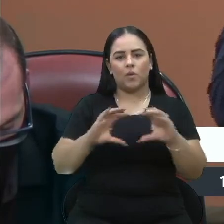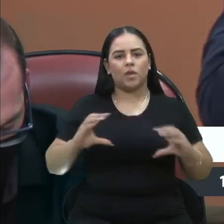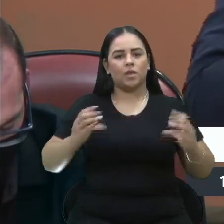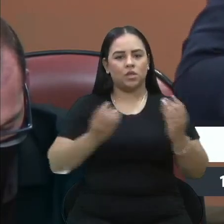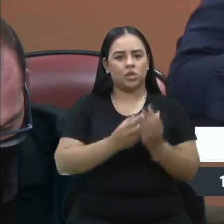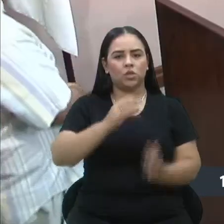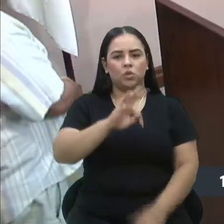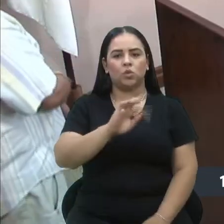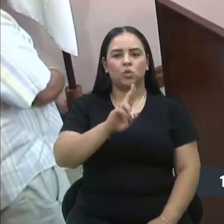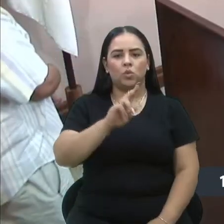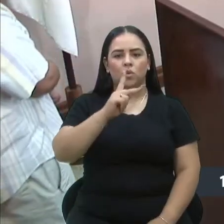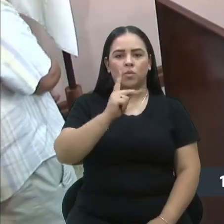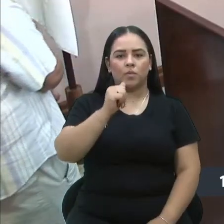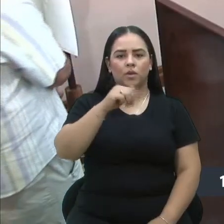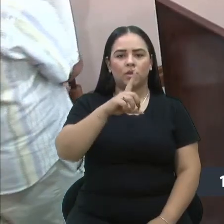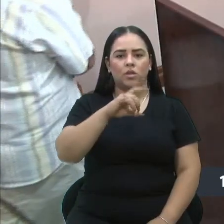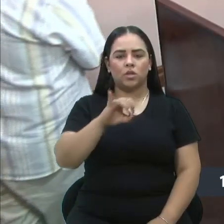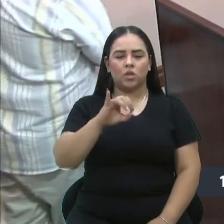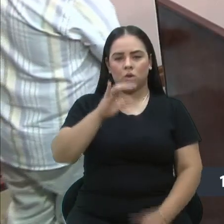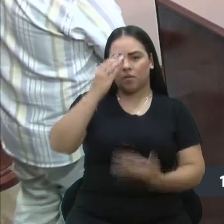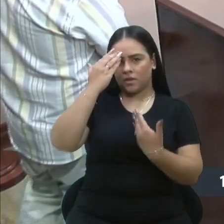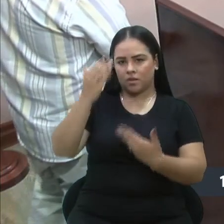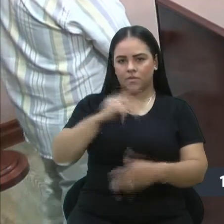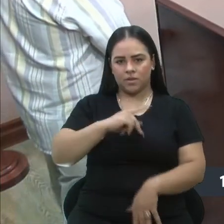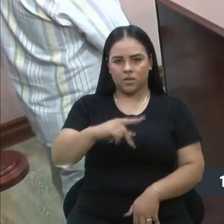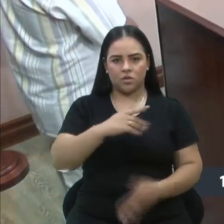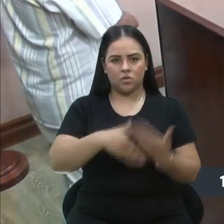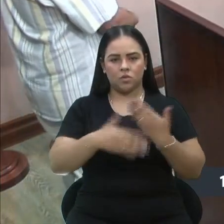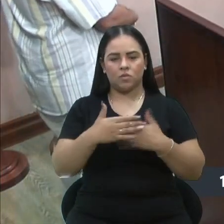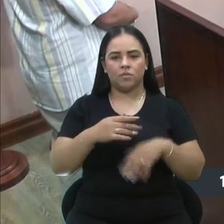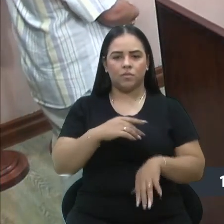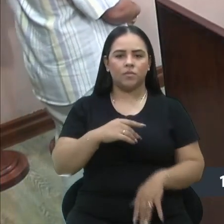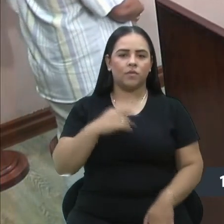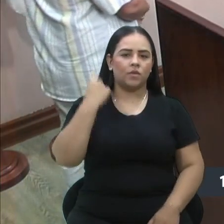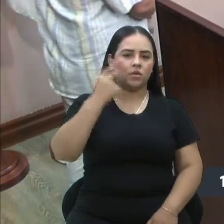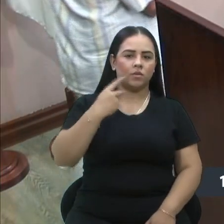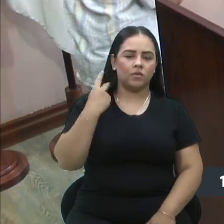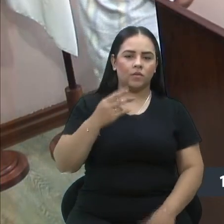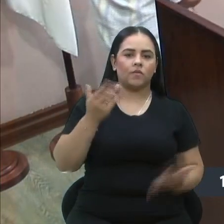presidente, senhores vereadores. Obrigada. Encerradas as pequenas comunicações.